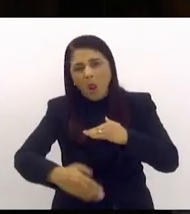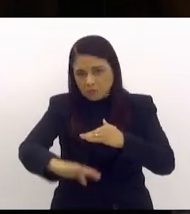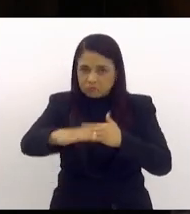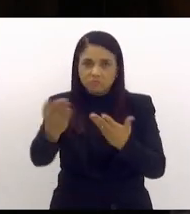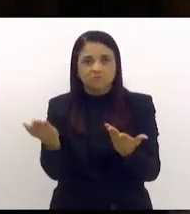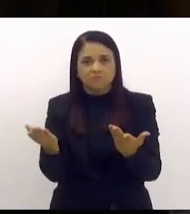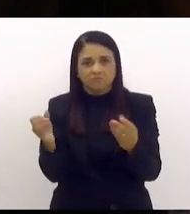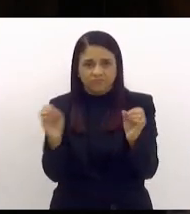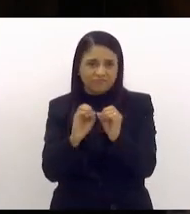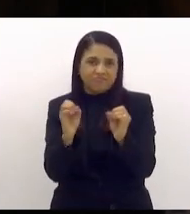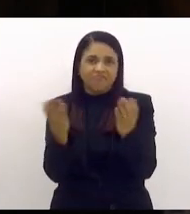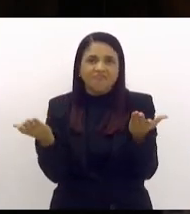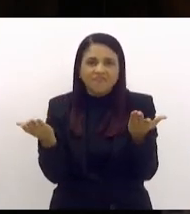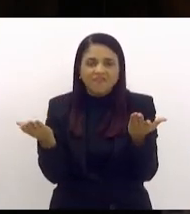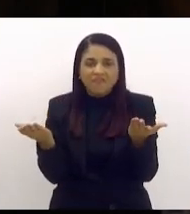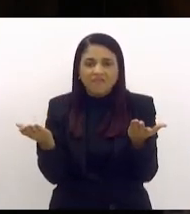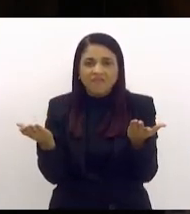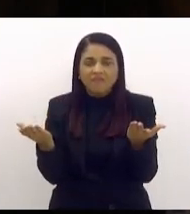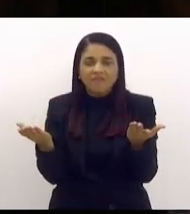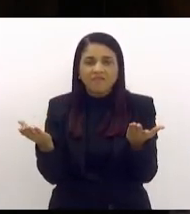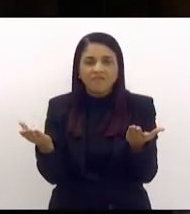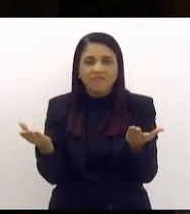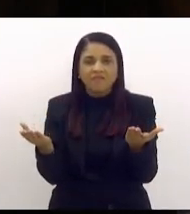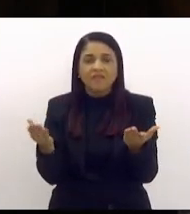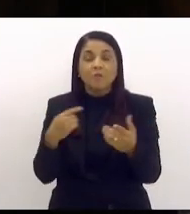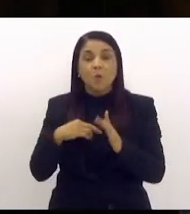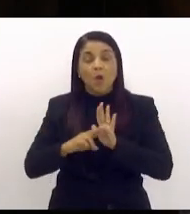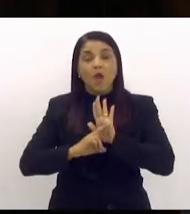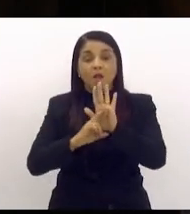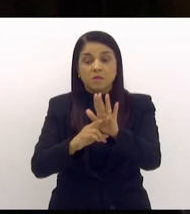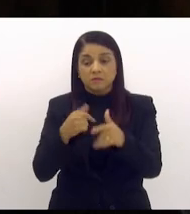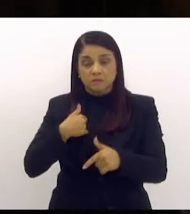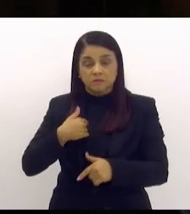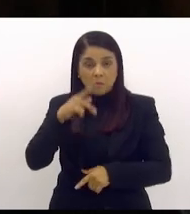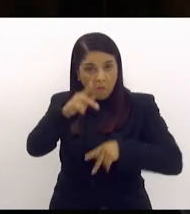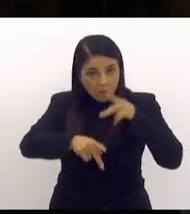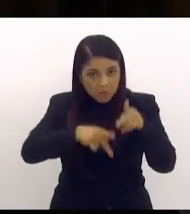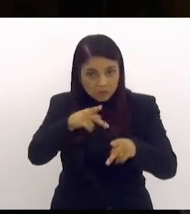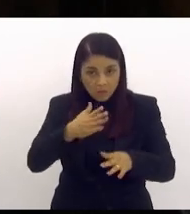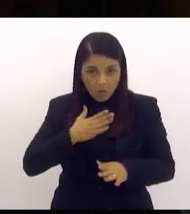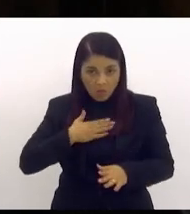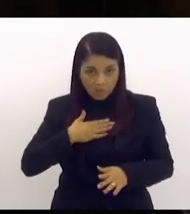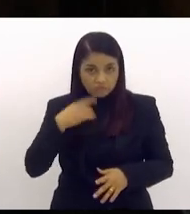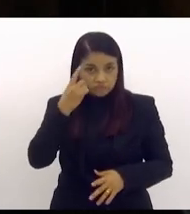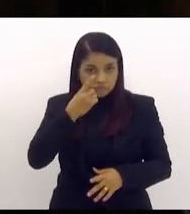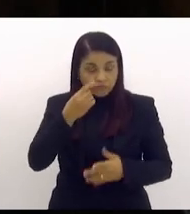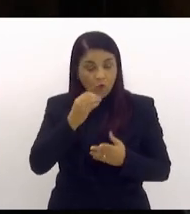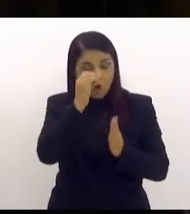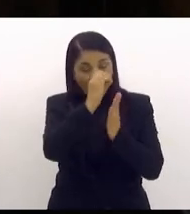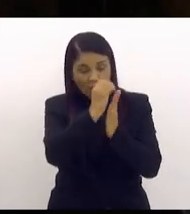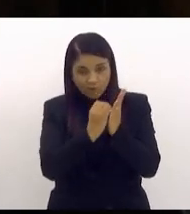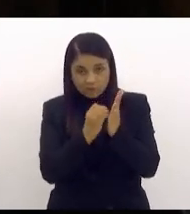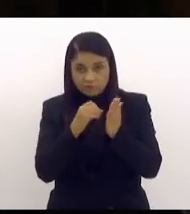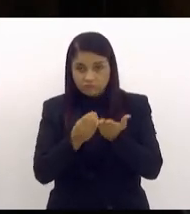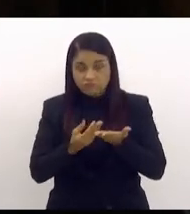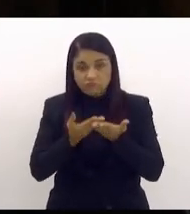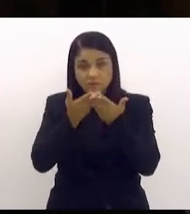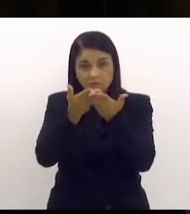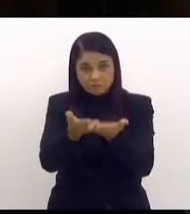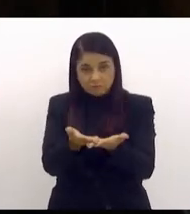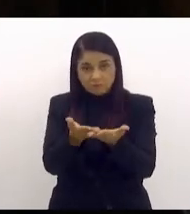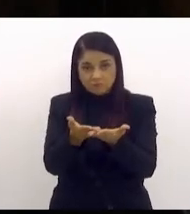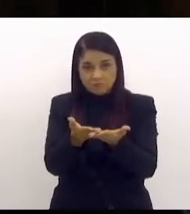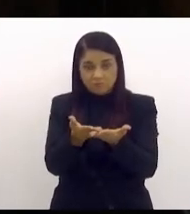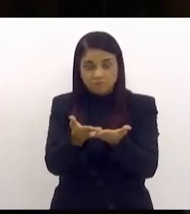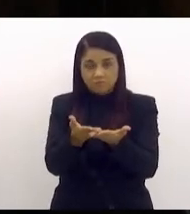então como representante da população fizemos um ofício e estou encaminhando